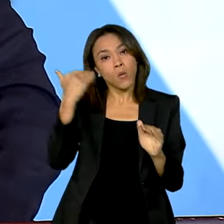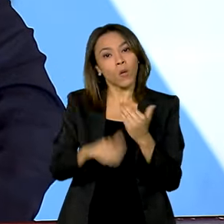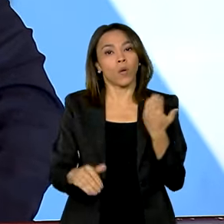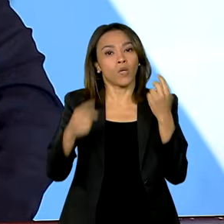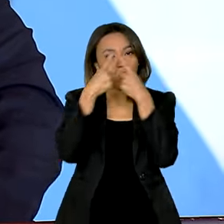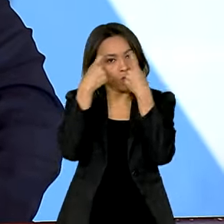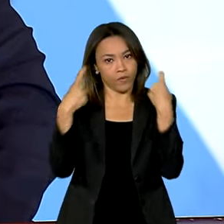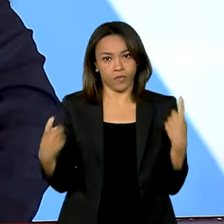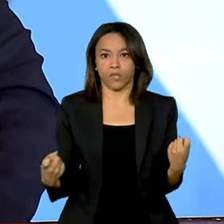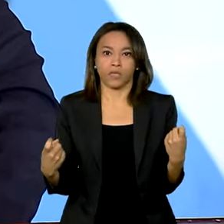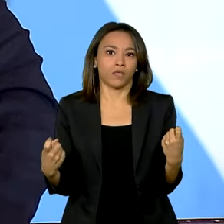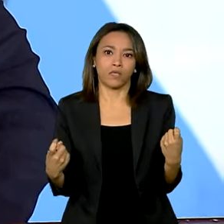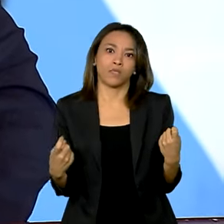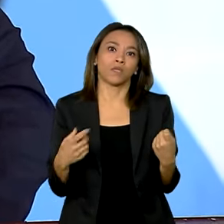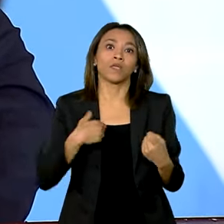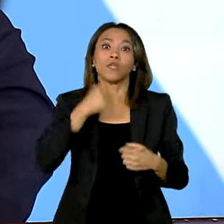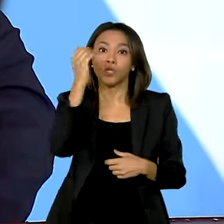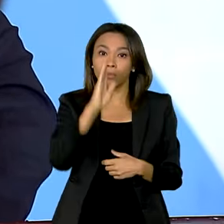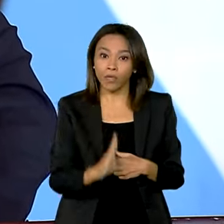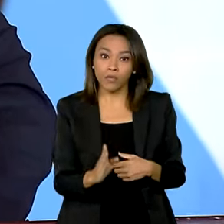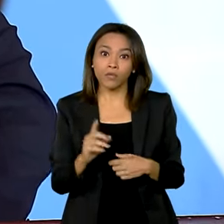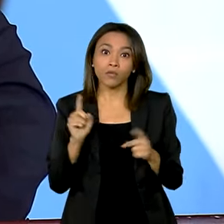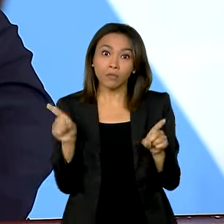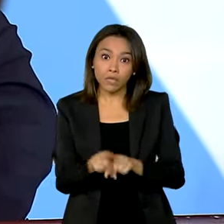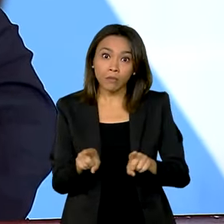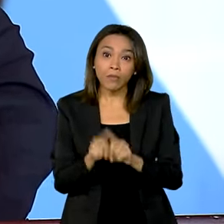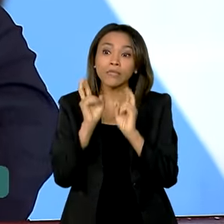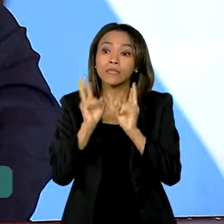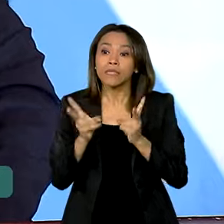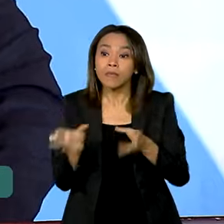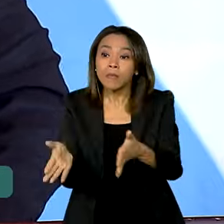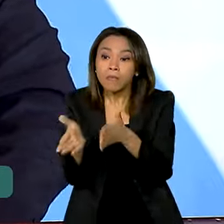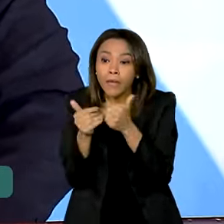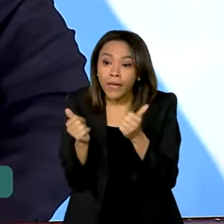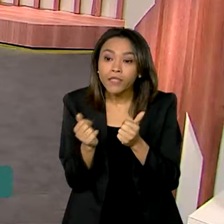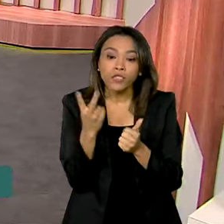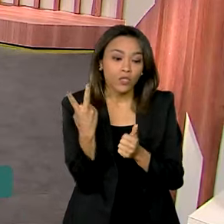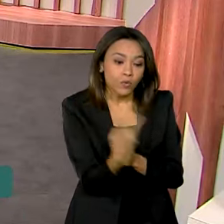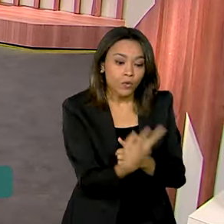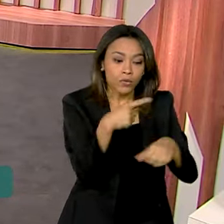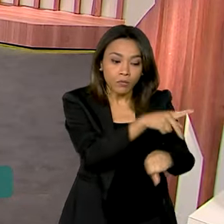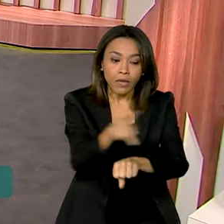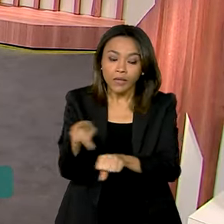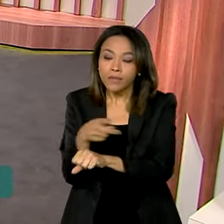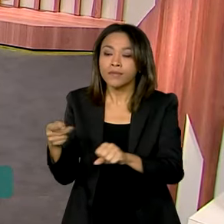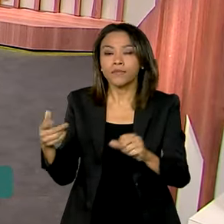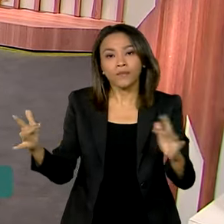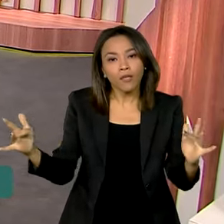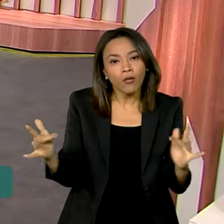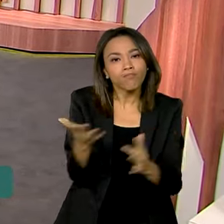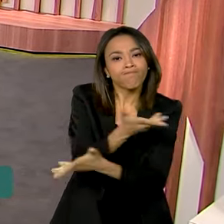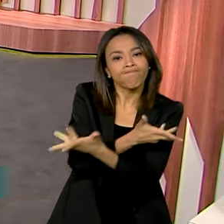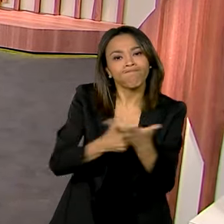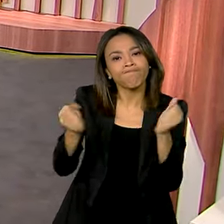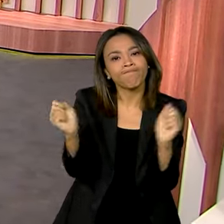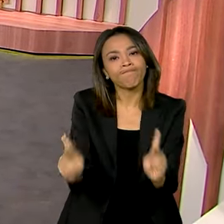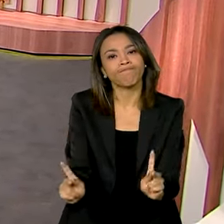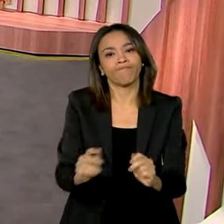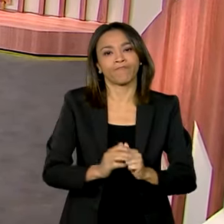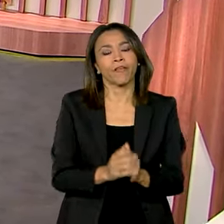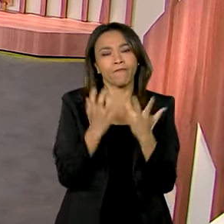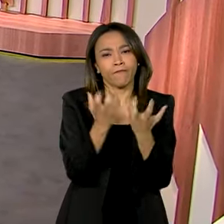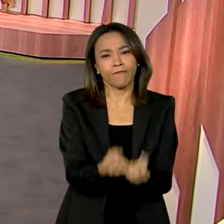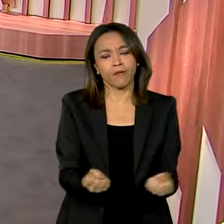Brasil conclama sempre o entendimento entre as partes. Vamos voltar ao Palácio do